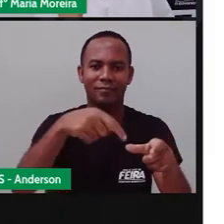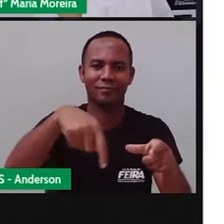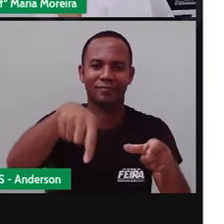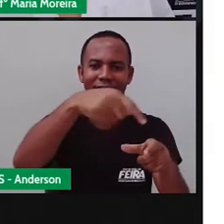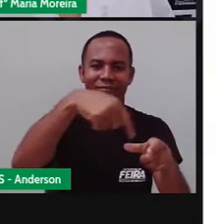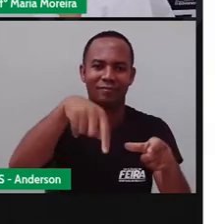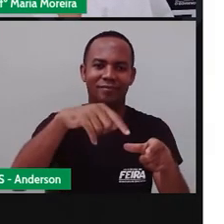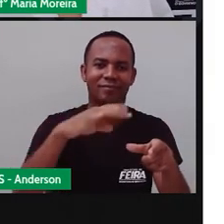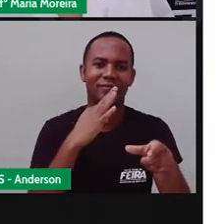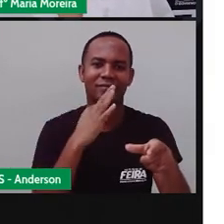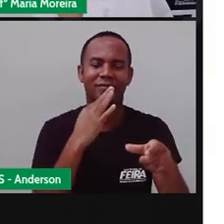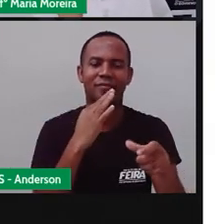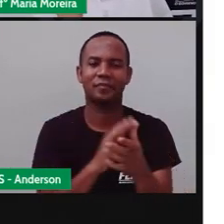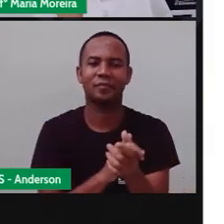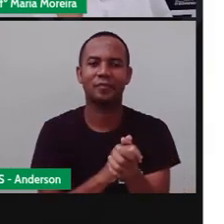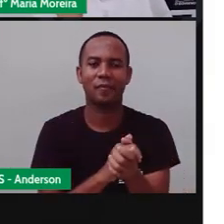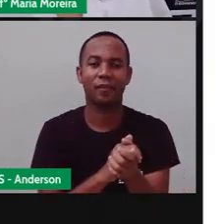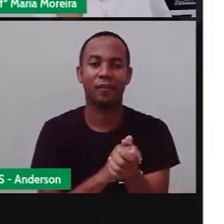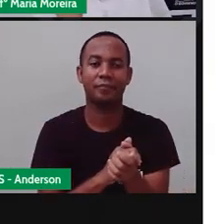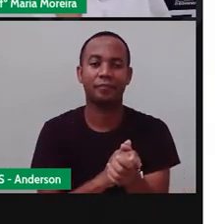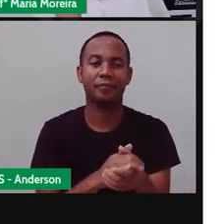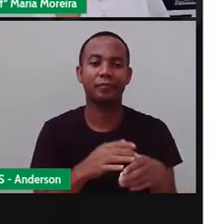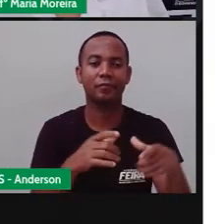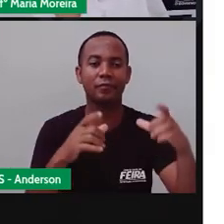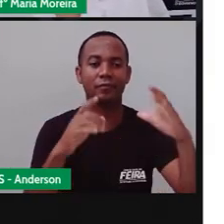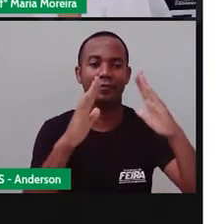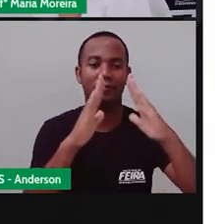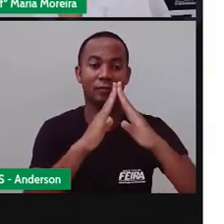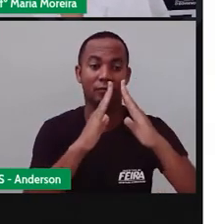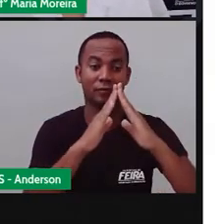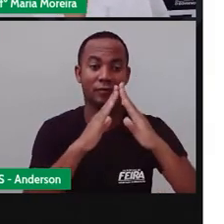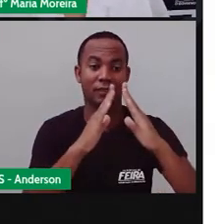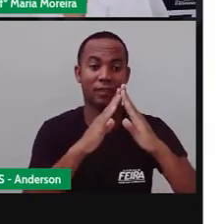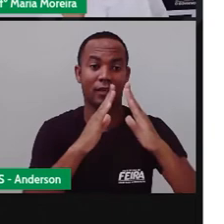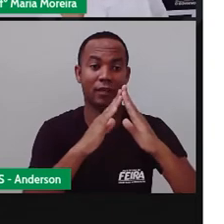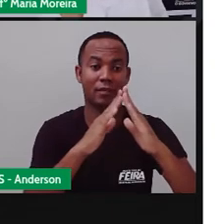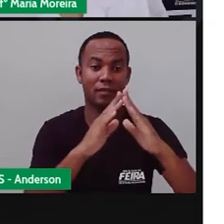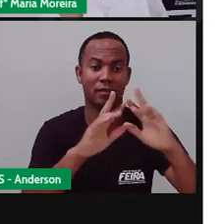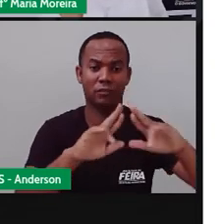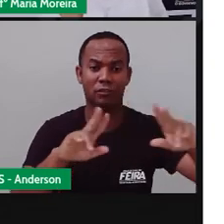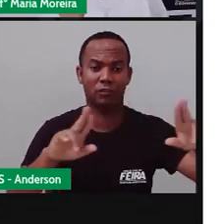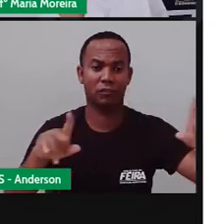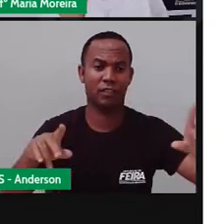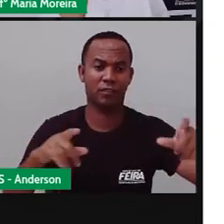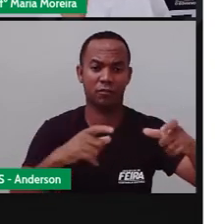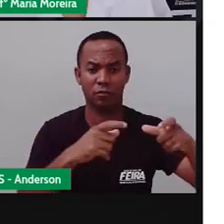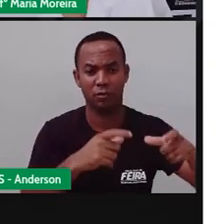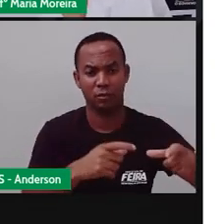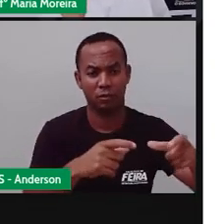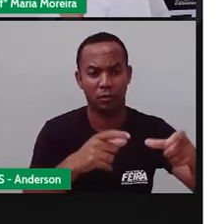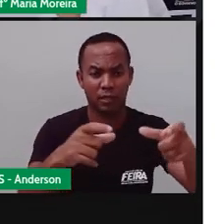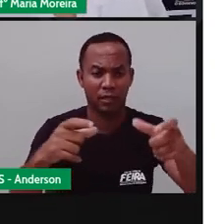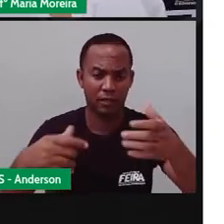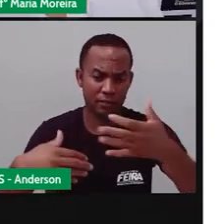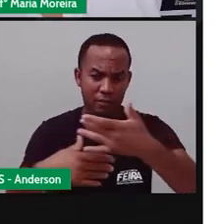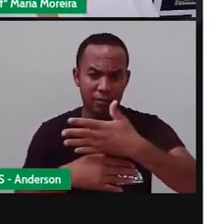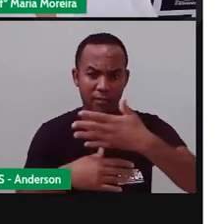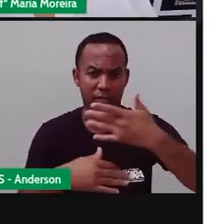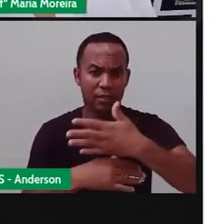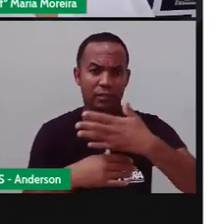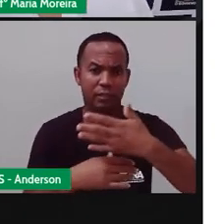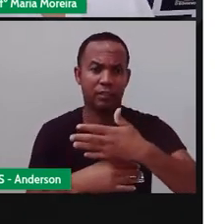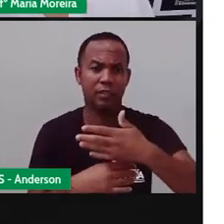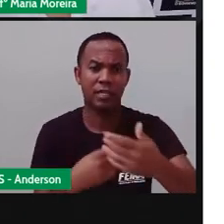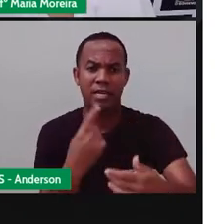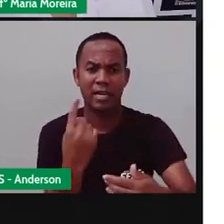Vamos lá. Os bairros residenciais, né? Estão espalhados pela cidade, né? E cada um